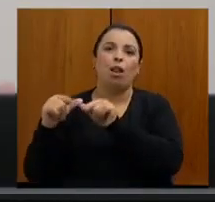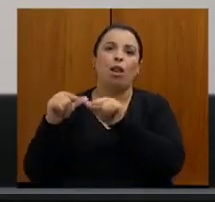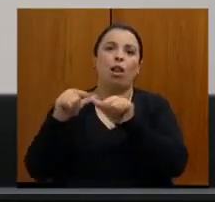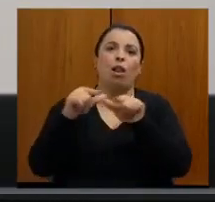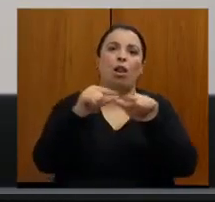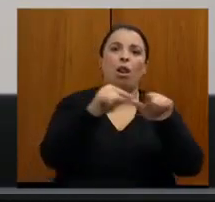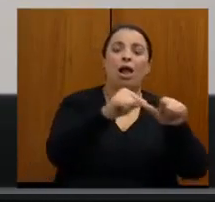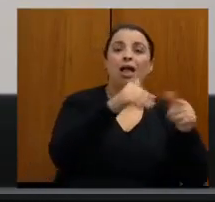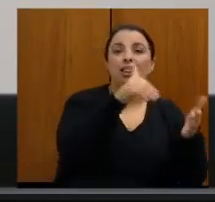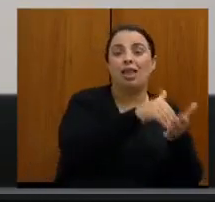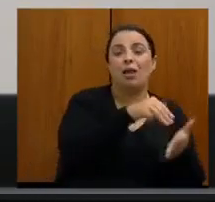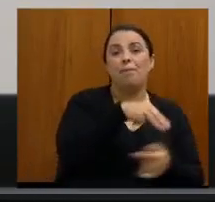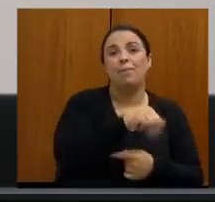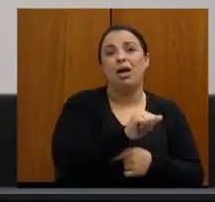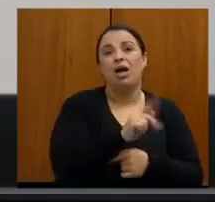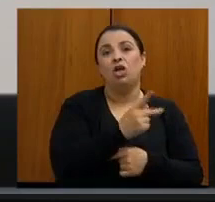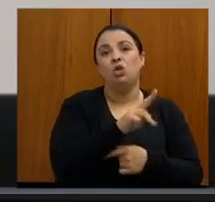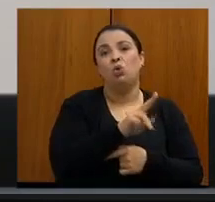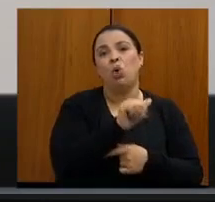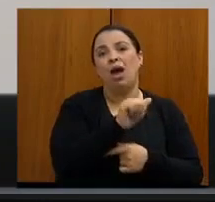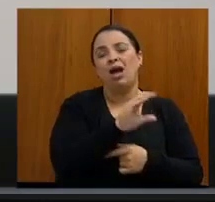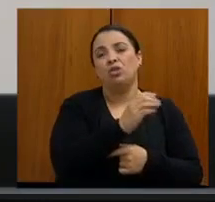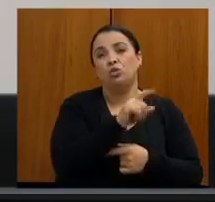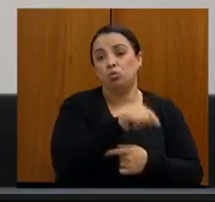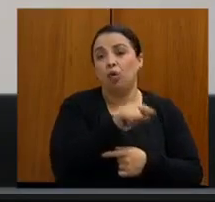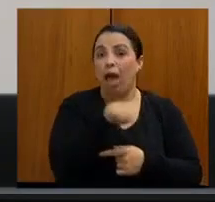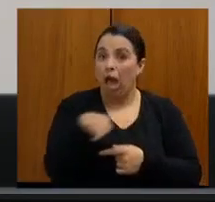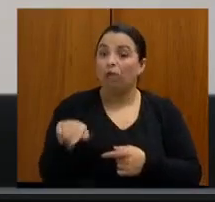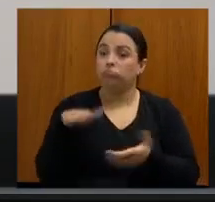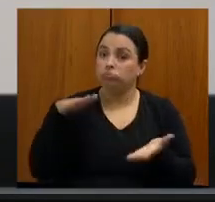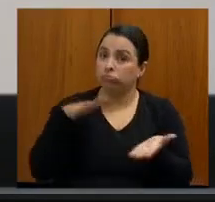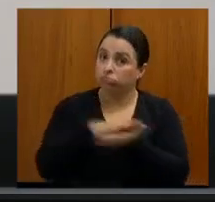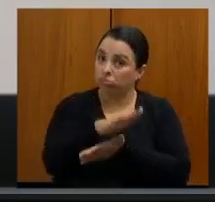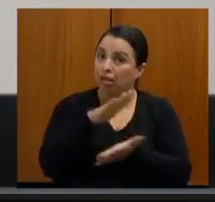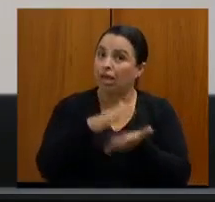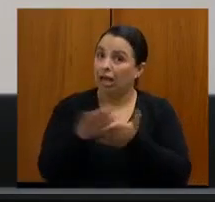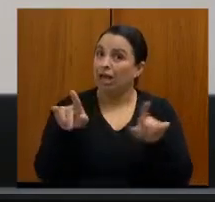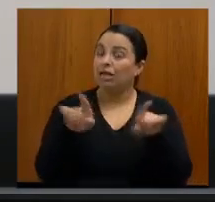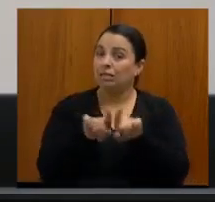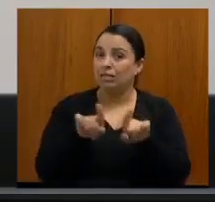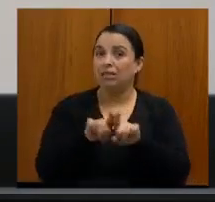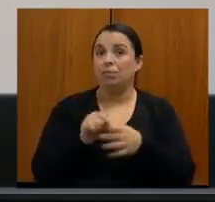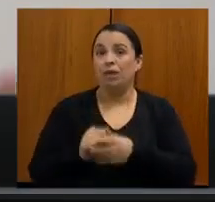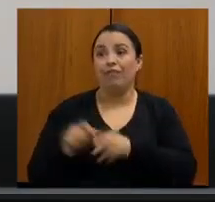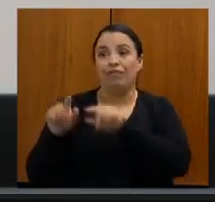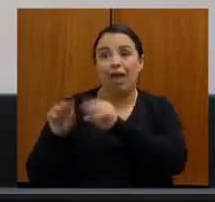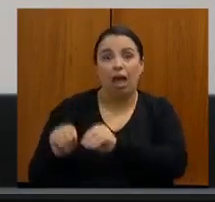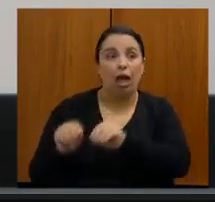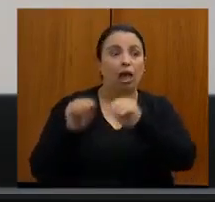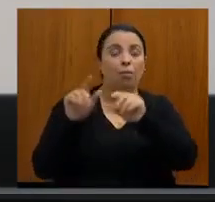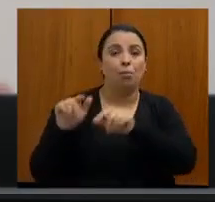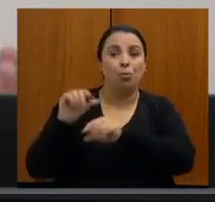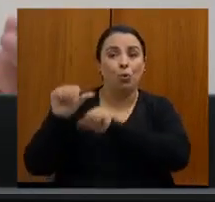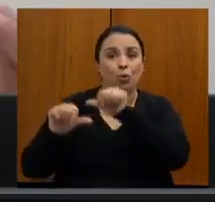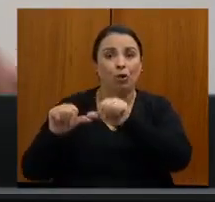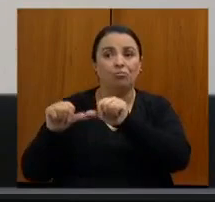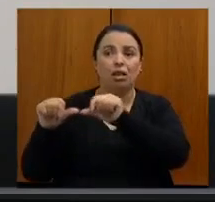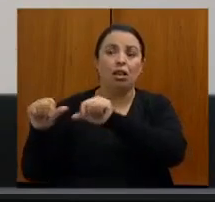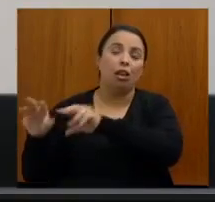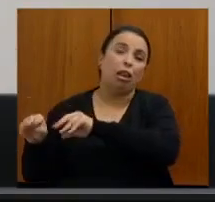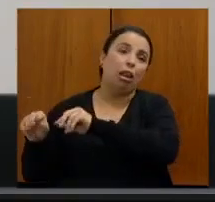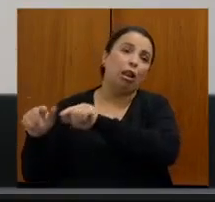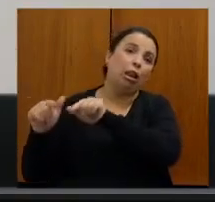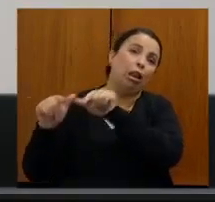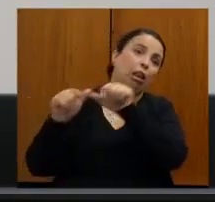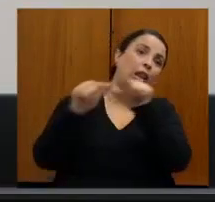mamografia, você tem que contar esse gasto. É a viagem, deslocamento, tem que ir até outra cidade, realizar o exame, às vezes